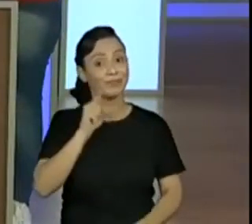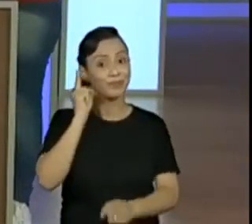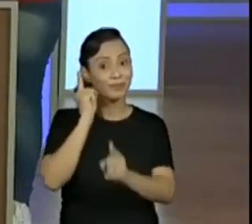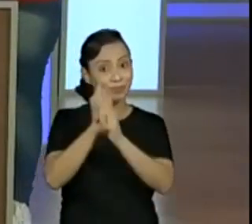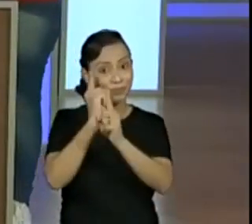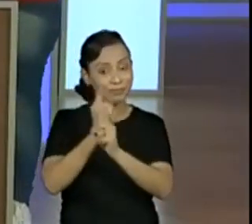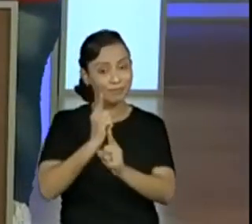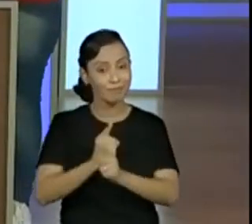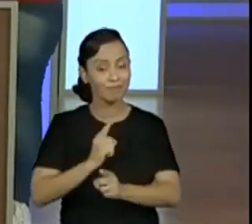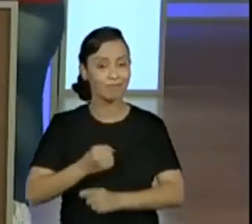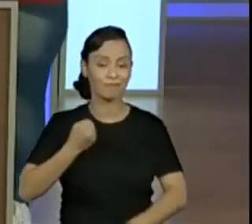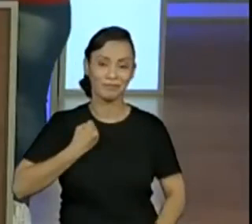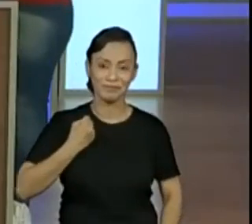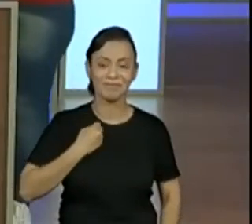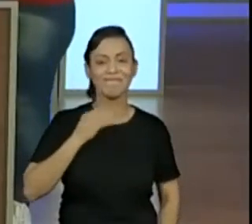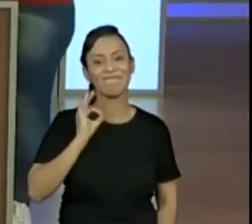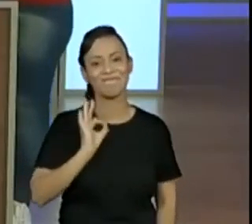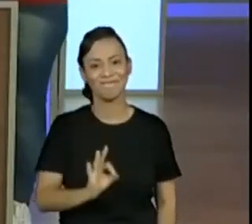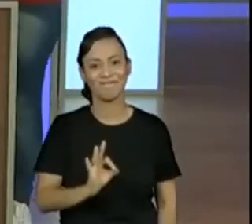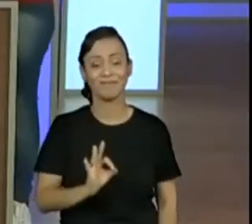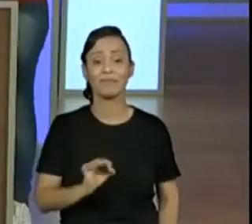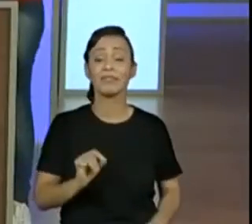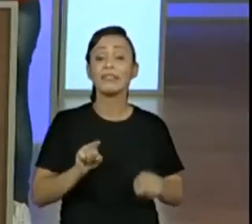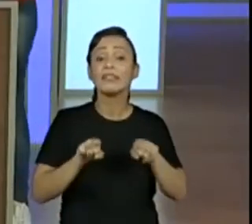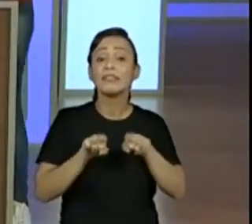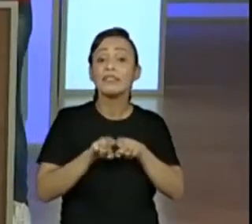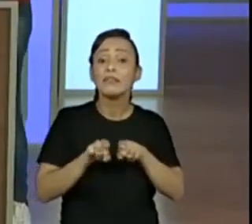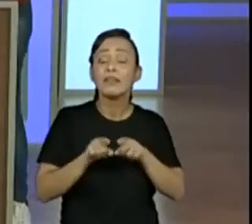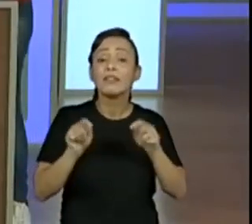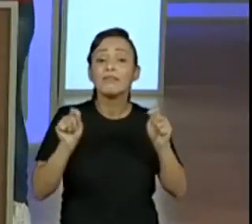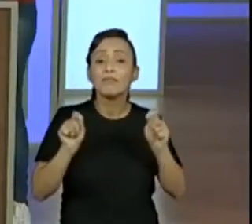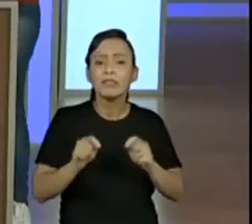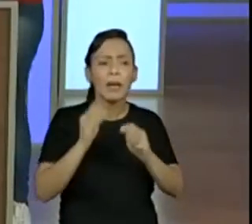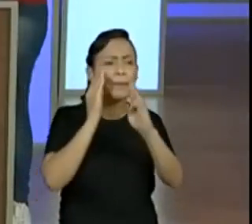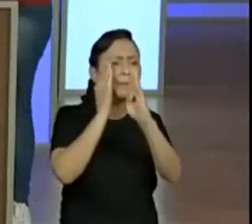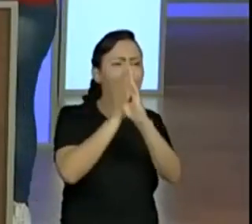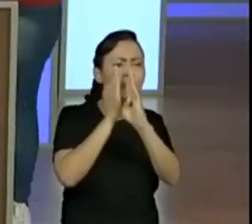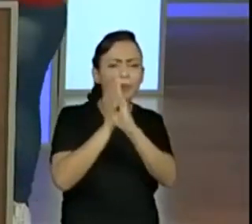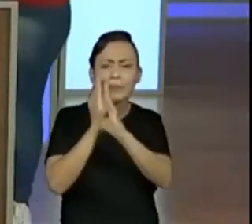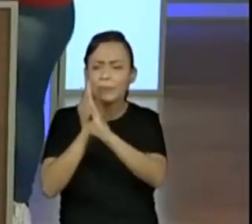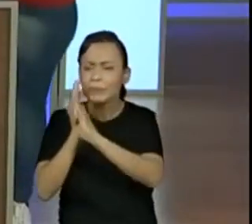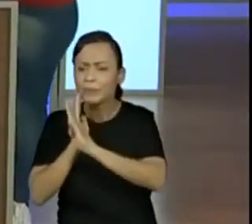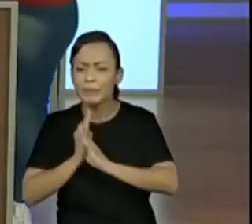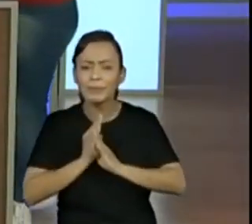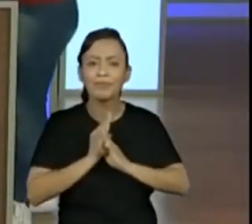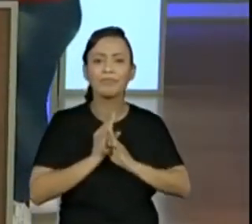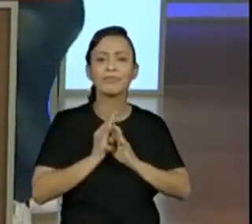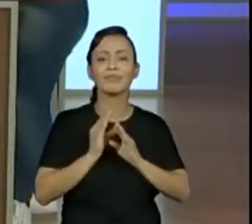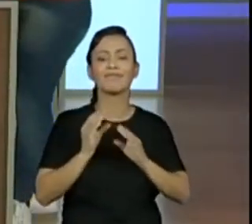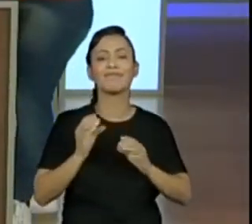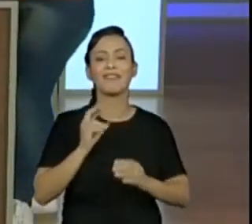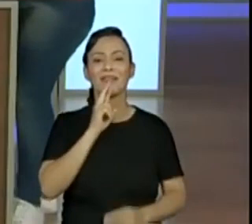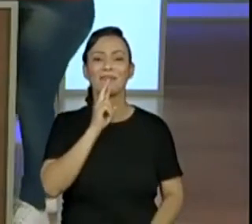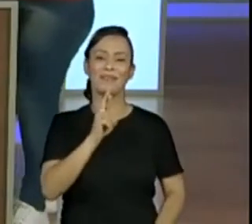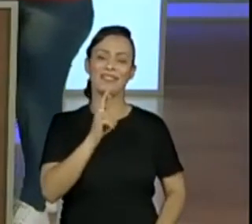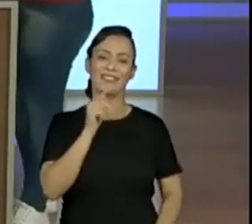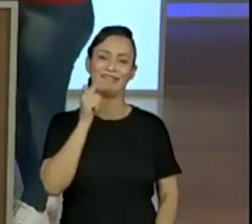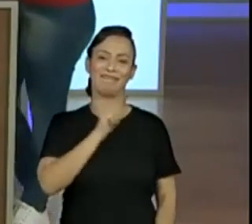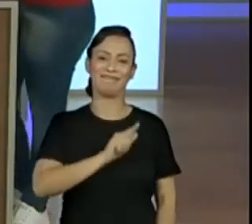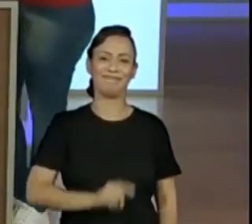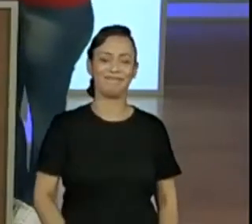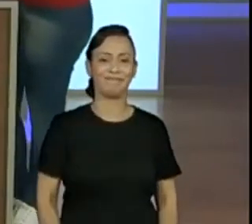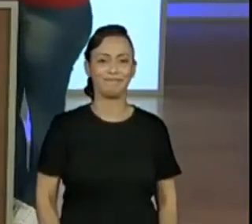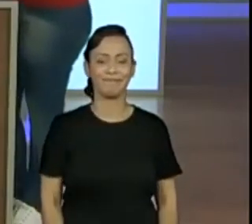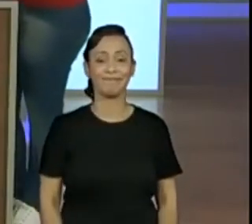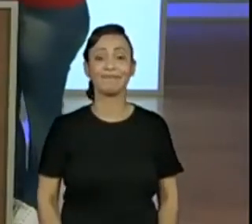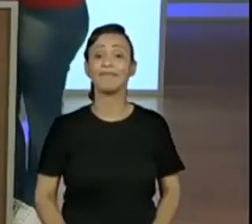acrescentar e eles vão conseguindo entender e identificar exatamente, vou colocar até aqui, né? Ó, a professora colocou que a